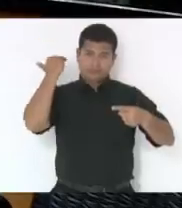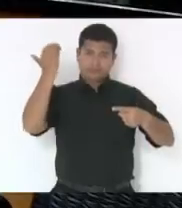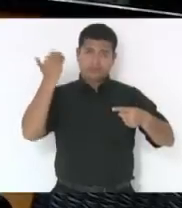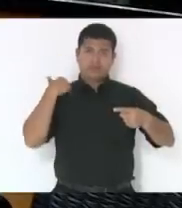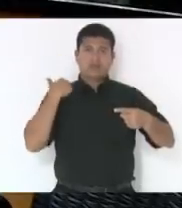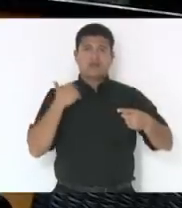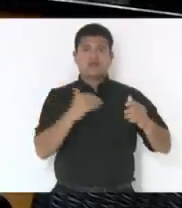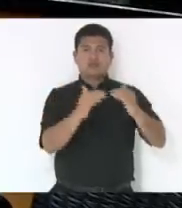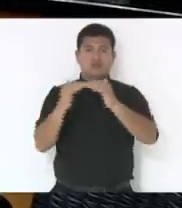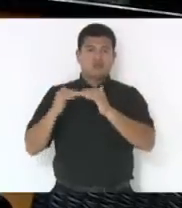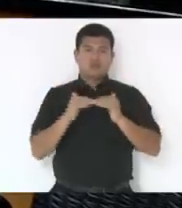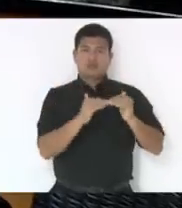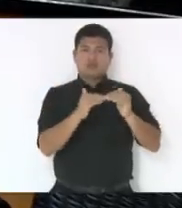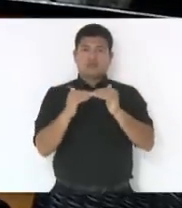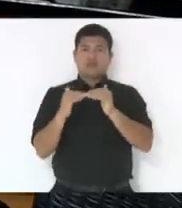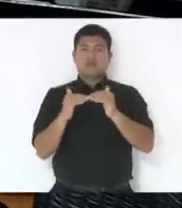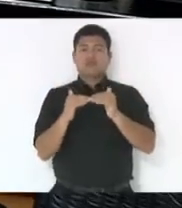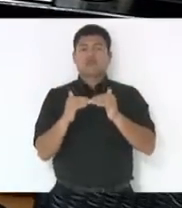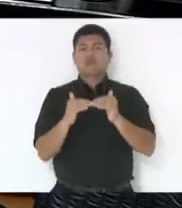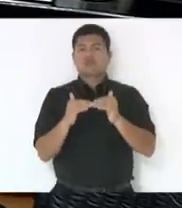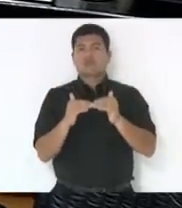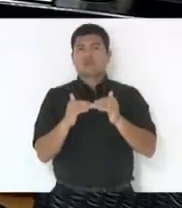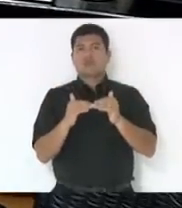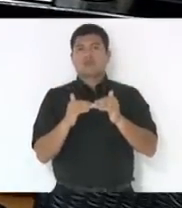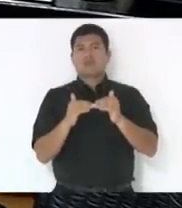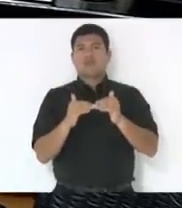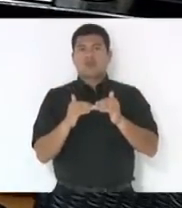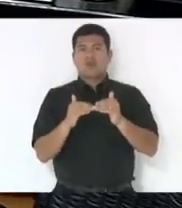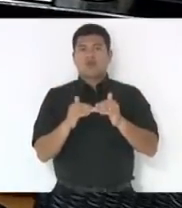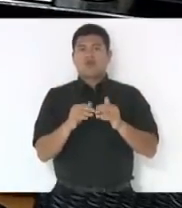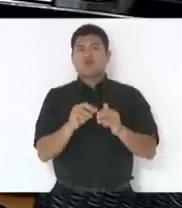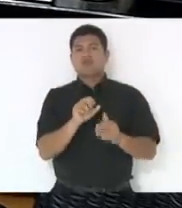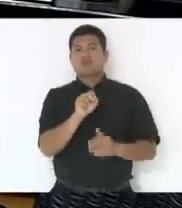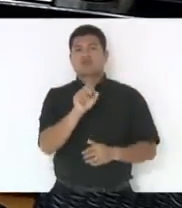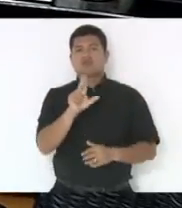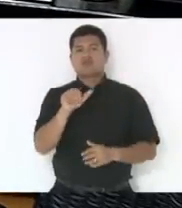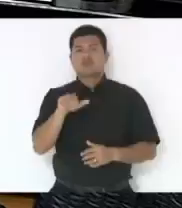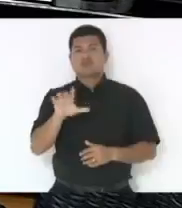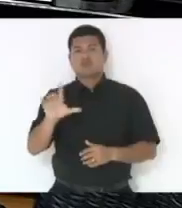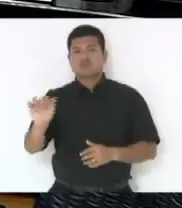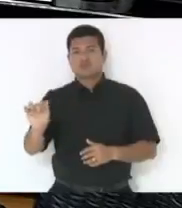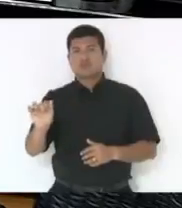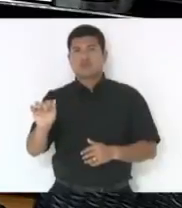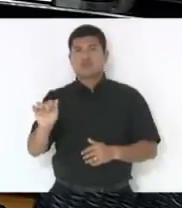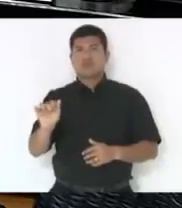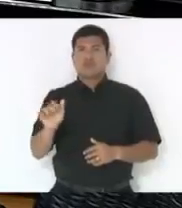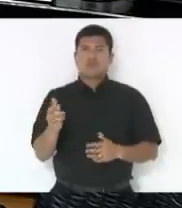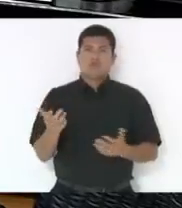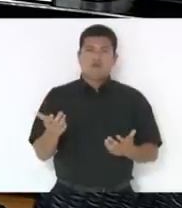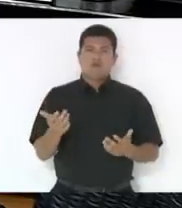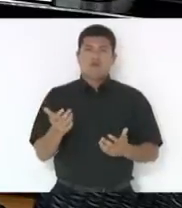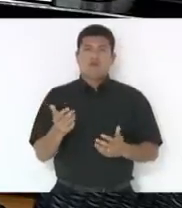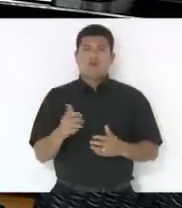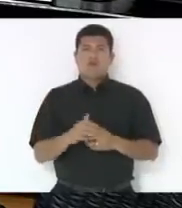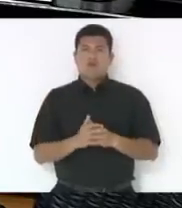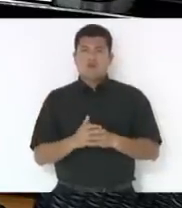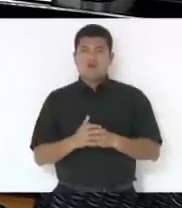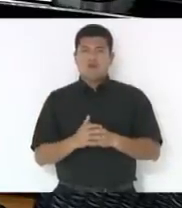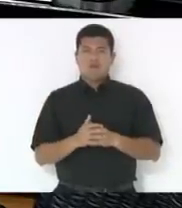unanimidade, uma súmula, eu não sei se chama súmula, enunciado aqui,